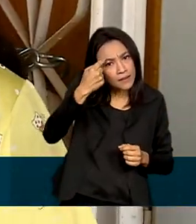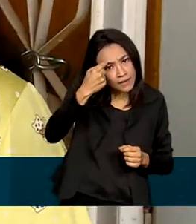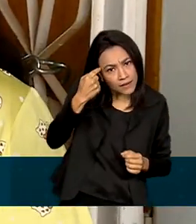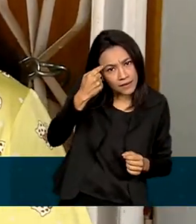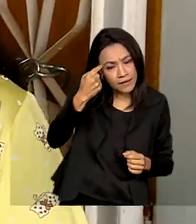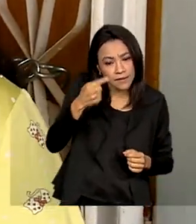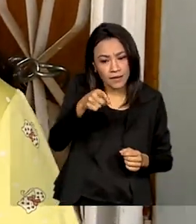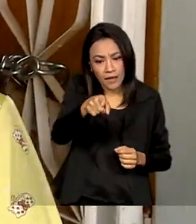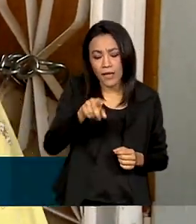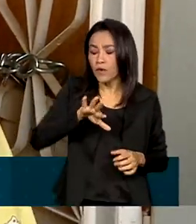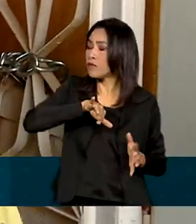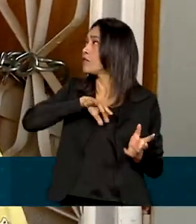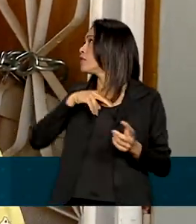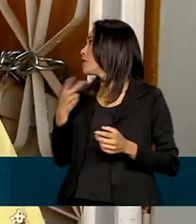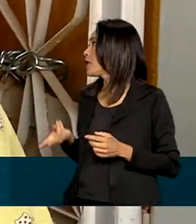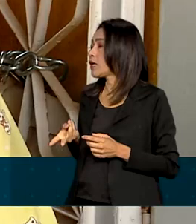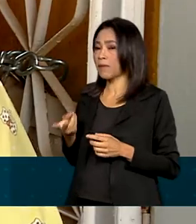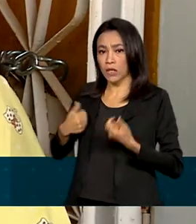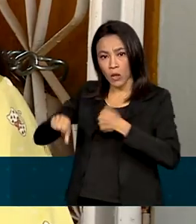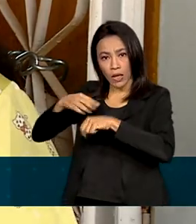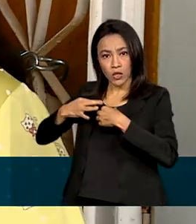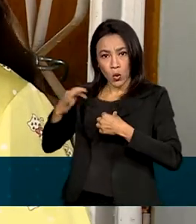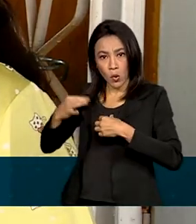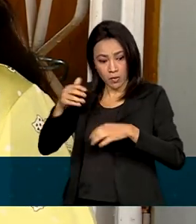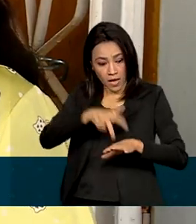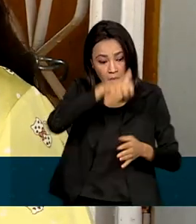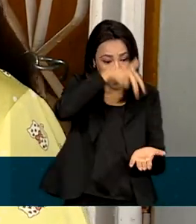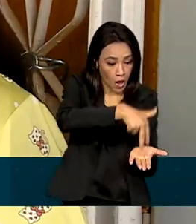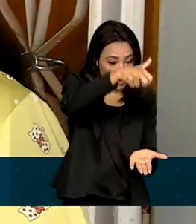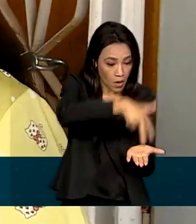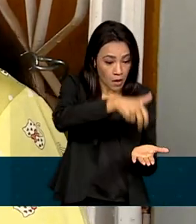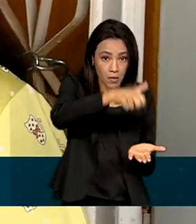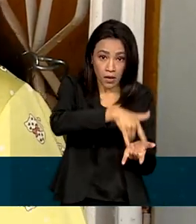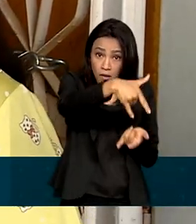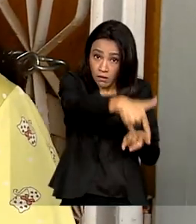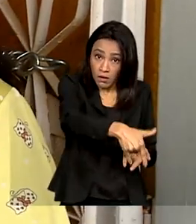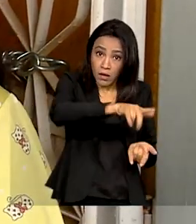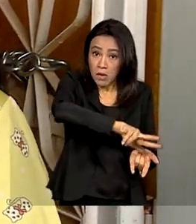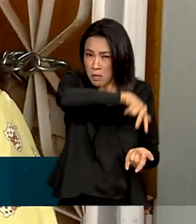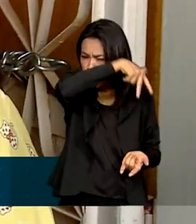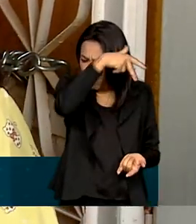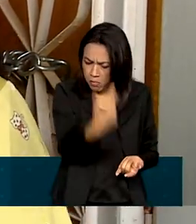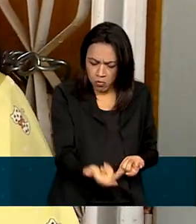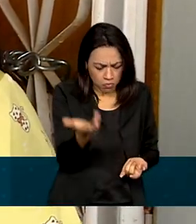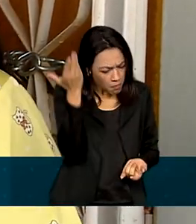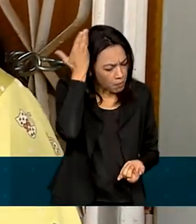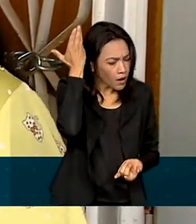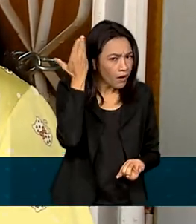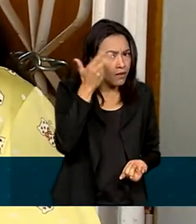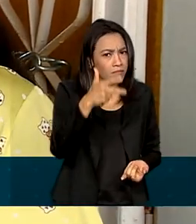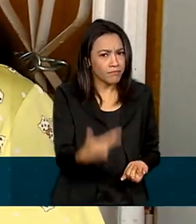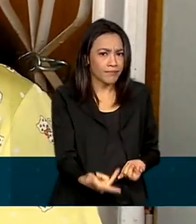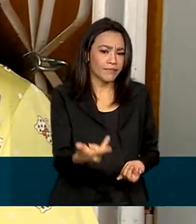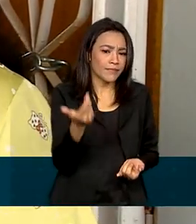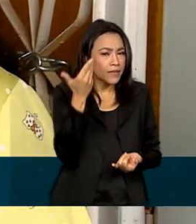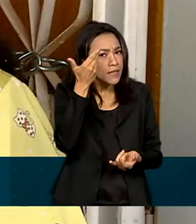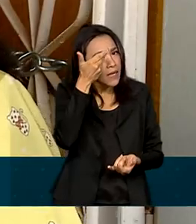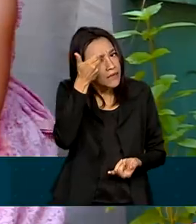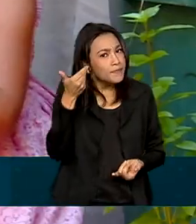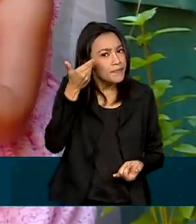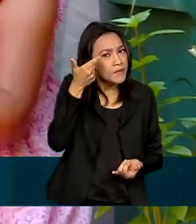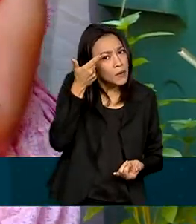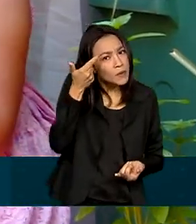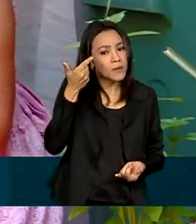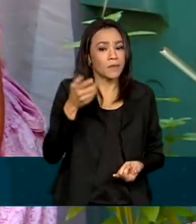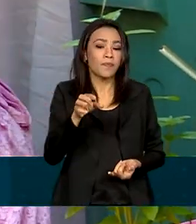virei para trocar de roupa e deixei ela na cama. Ela começou a pular e caiu e bateu a cabeça no chão e abriu o supercílio.